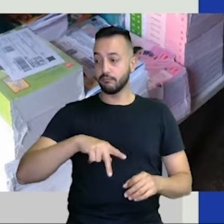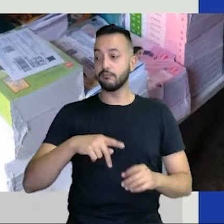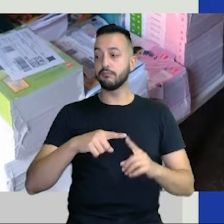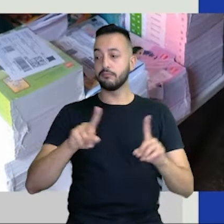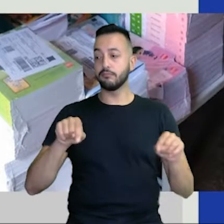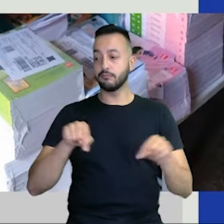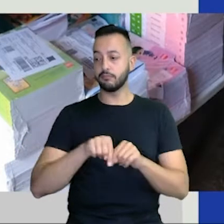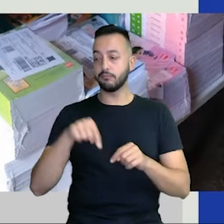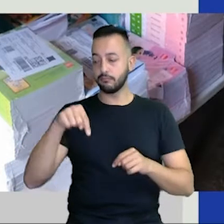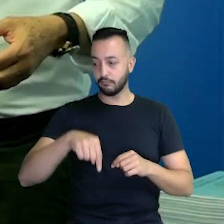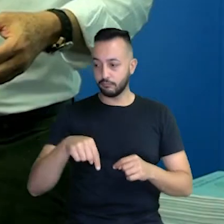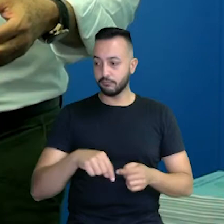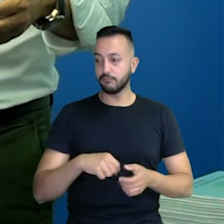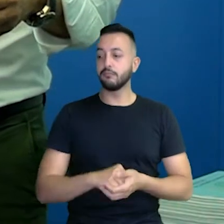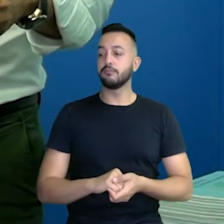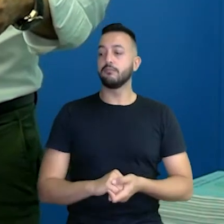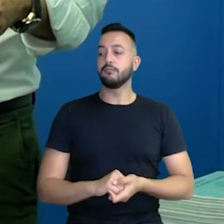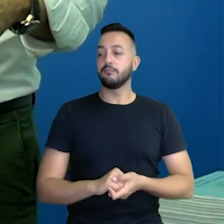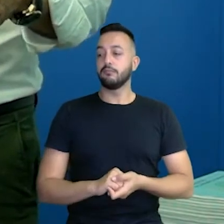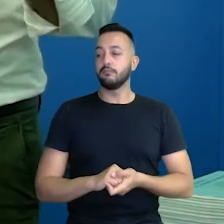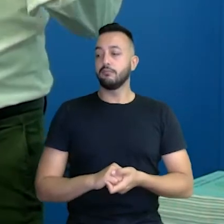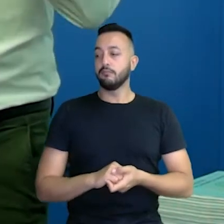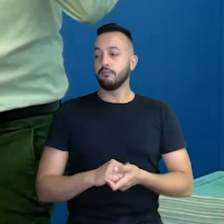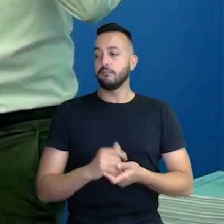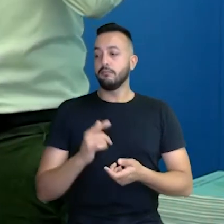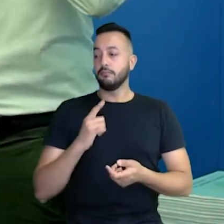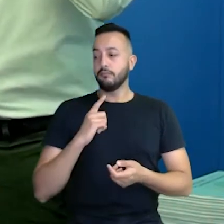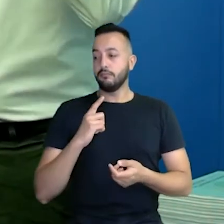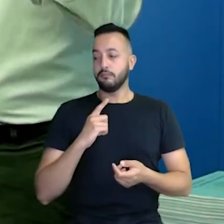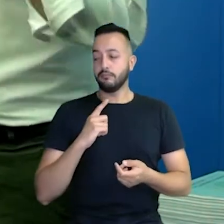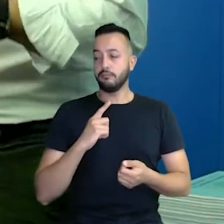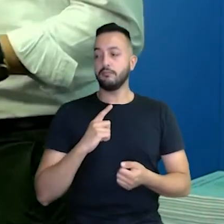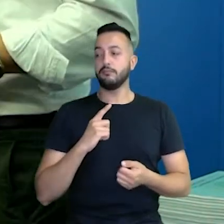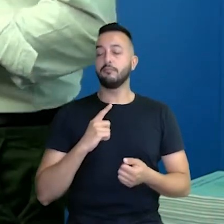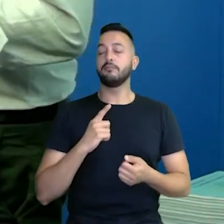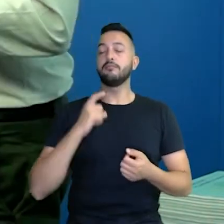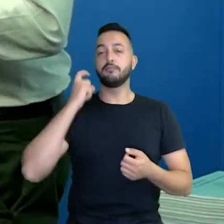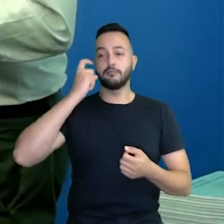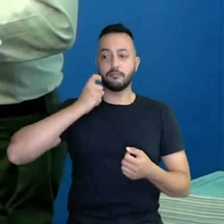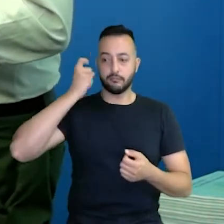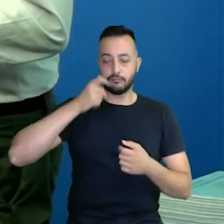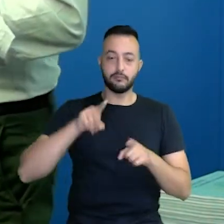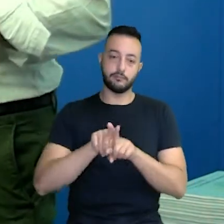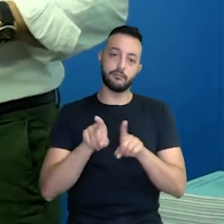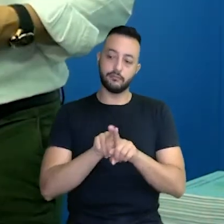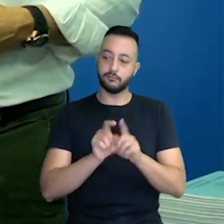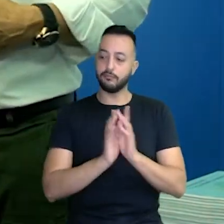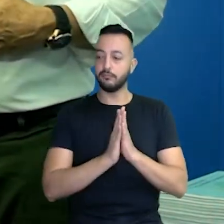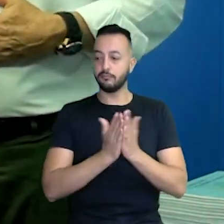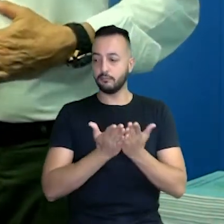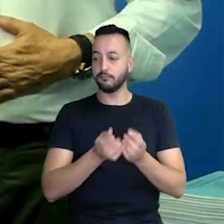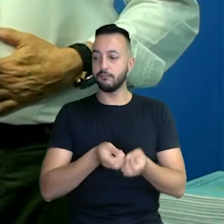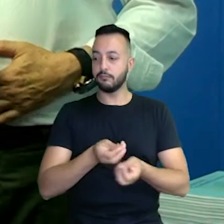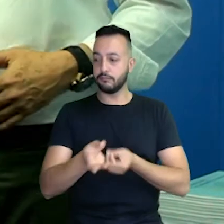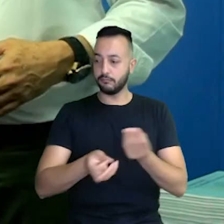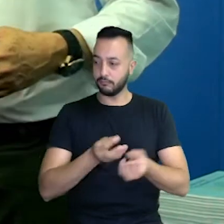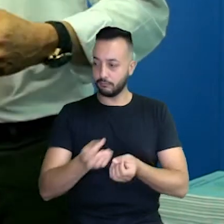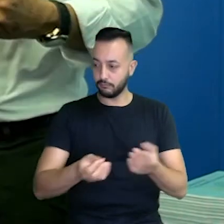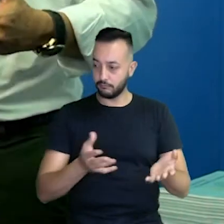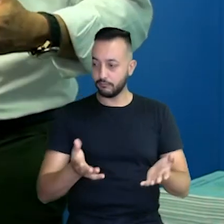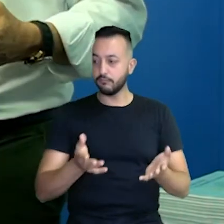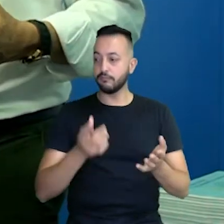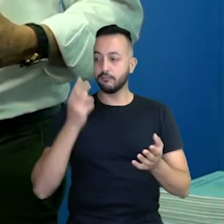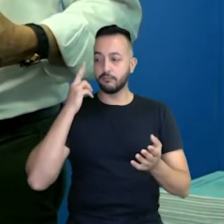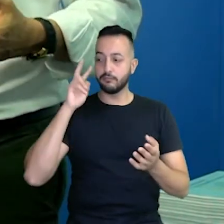estúdio, aqui. Uma das preocupações foi a entrega do livro didático. O livro